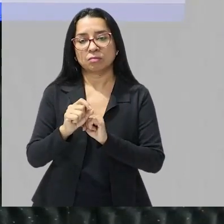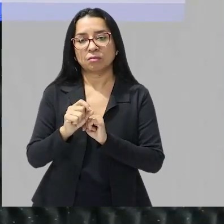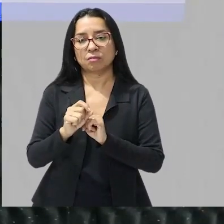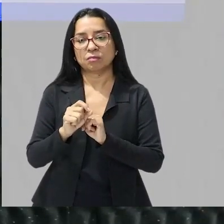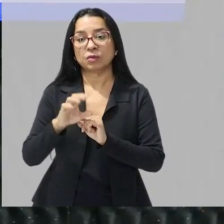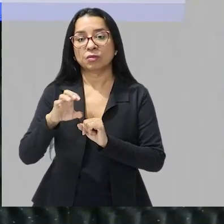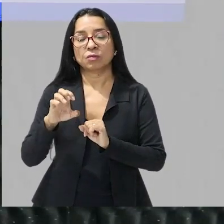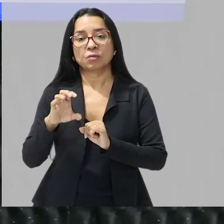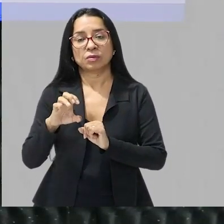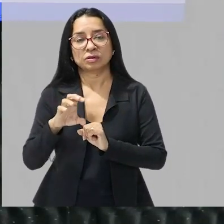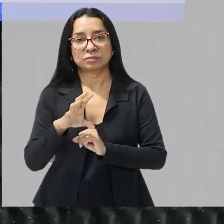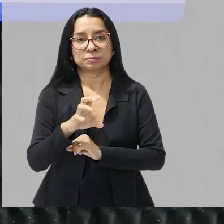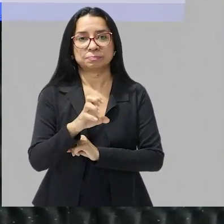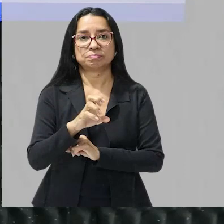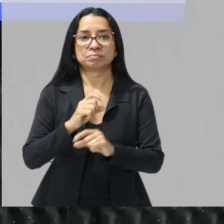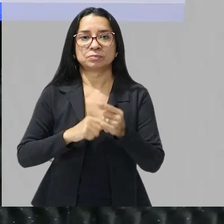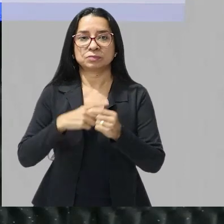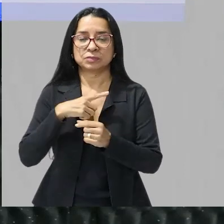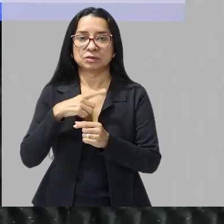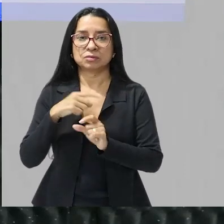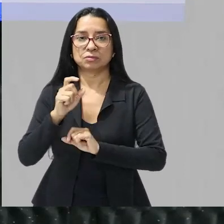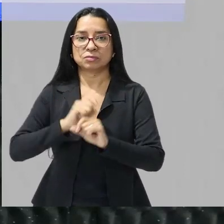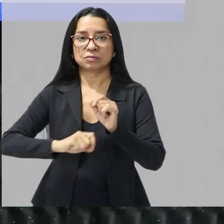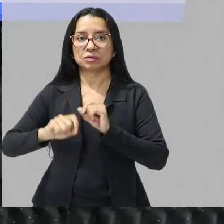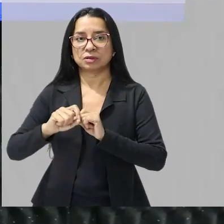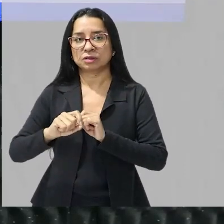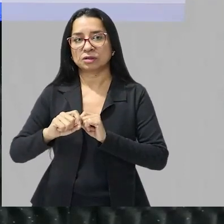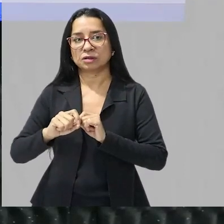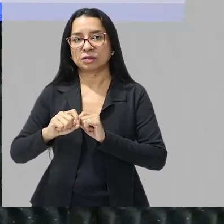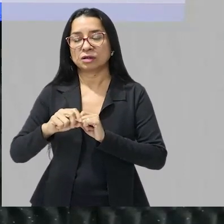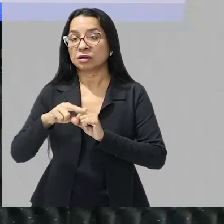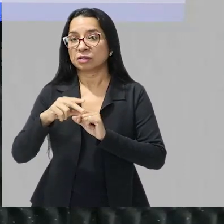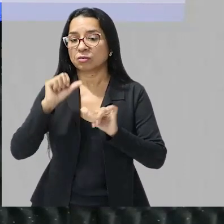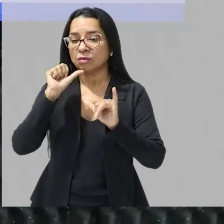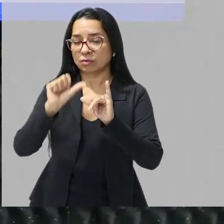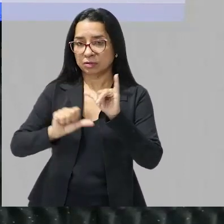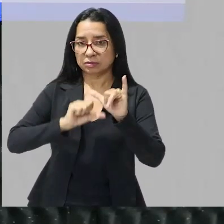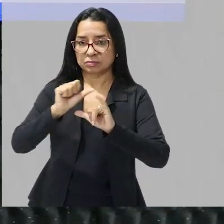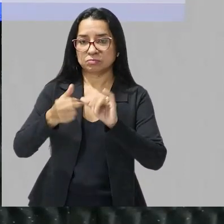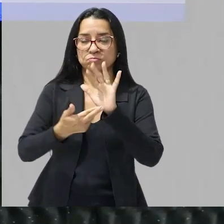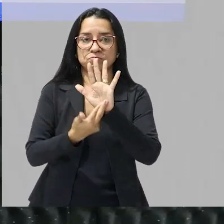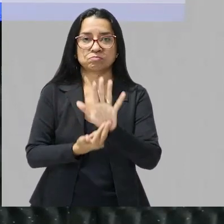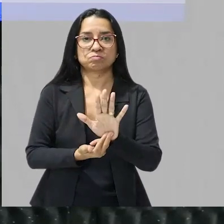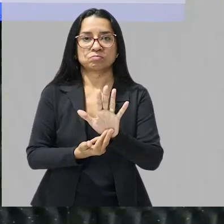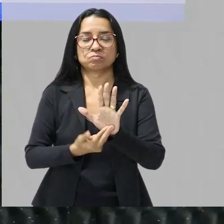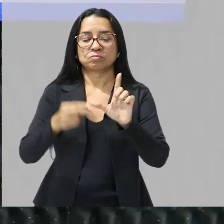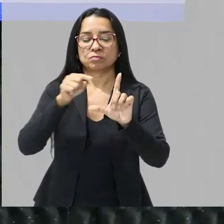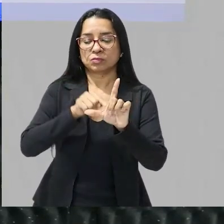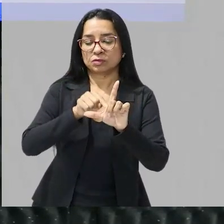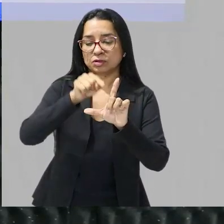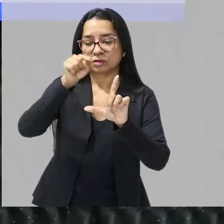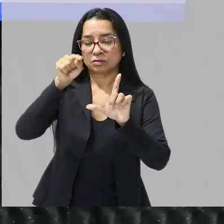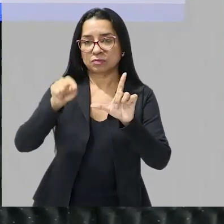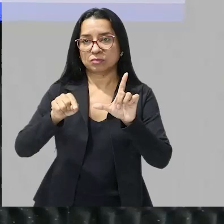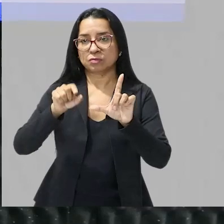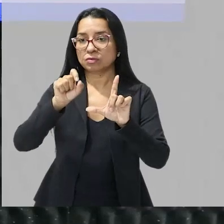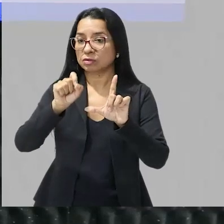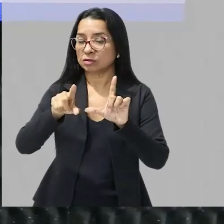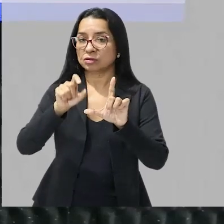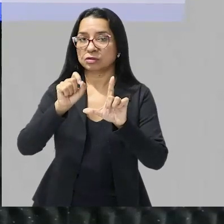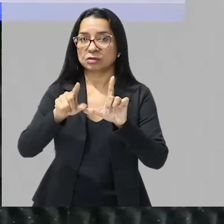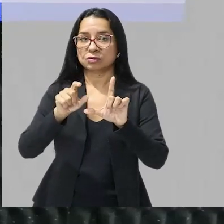veja com a enzima nós vamos ter essa mesma reação sendo representada por esse gráfico em azul olha aqui